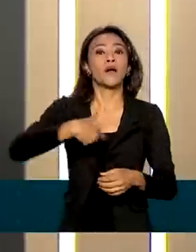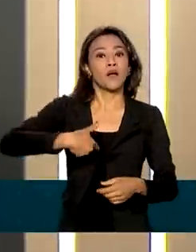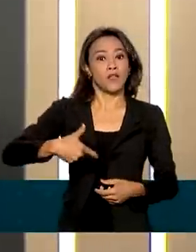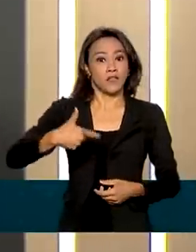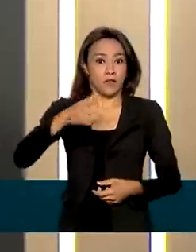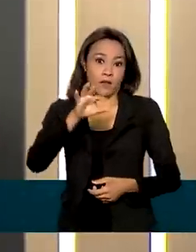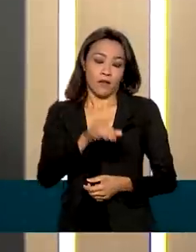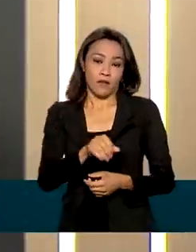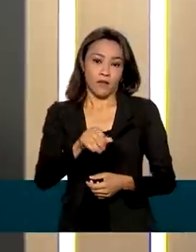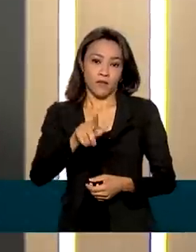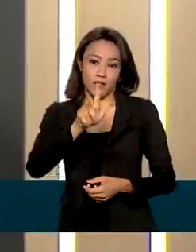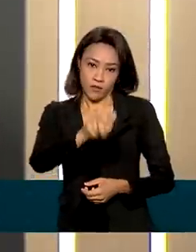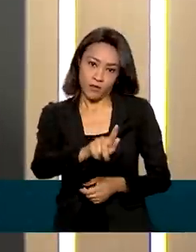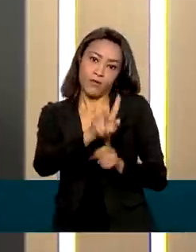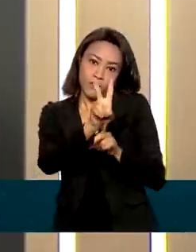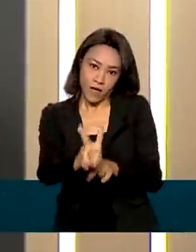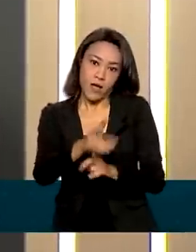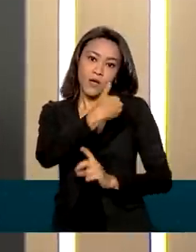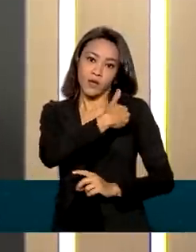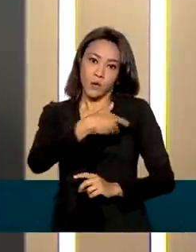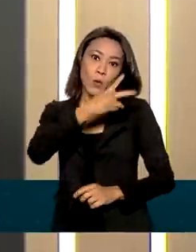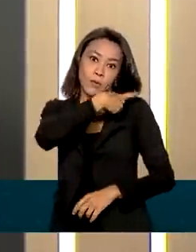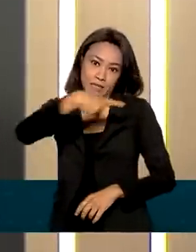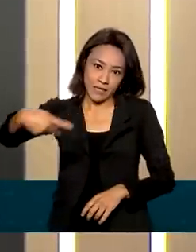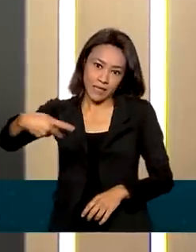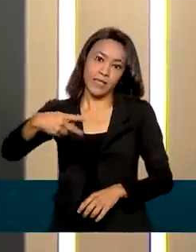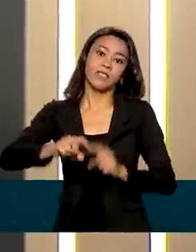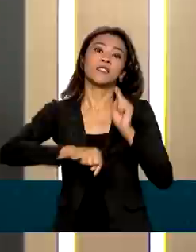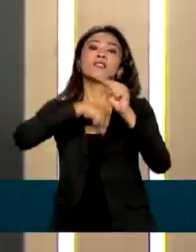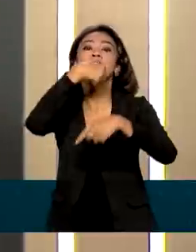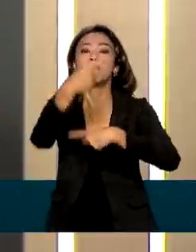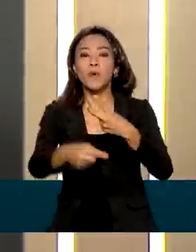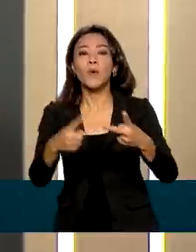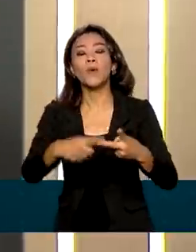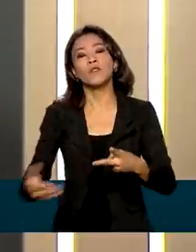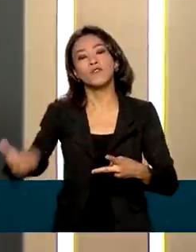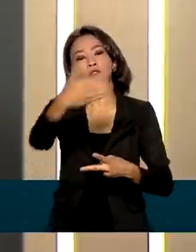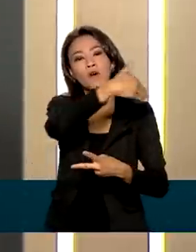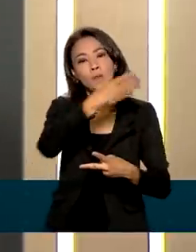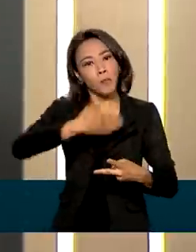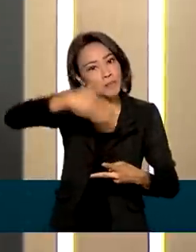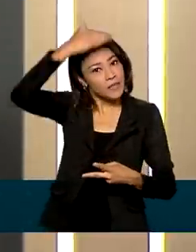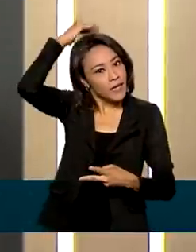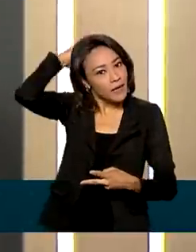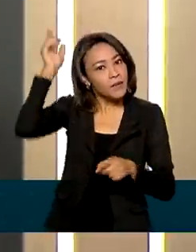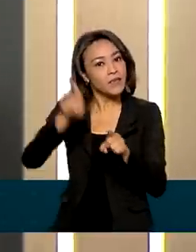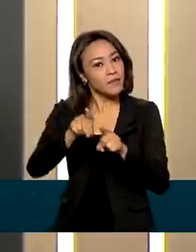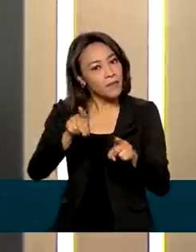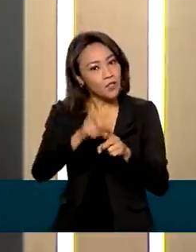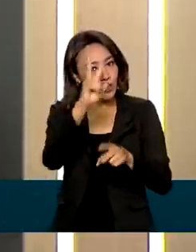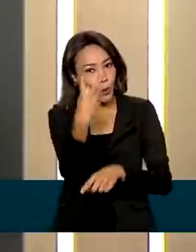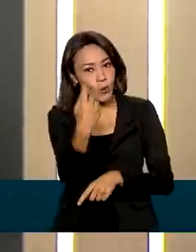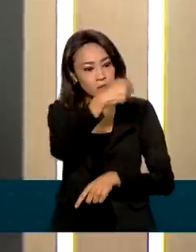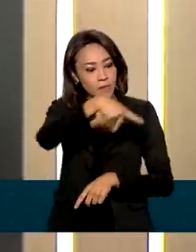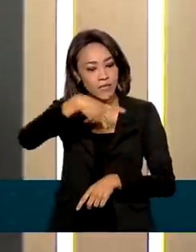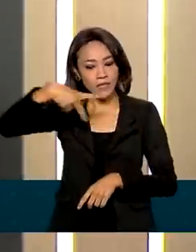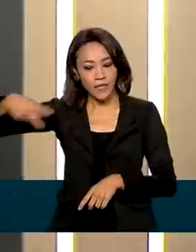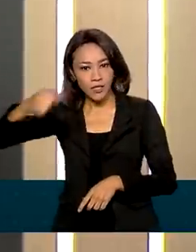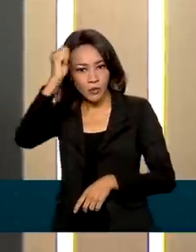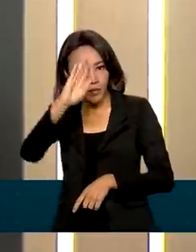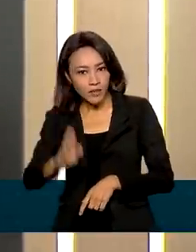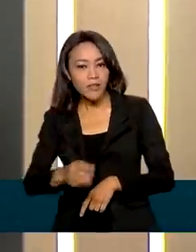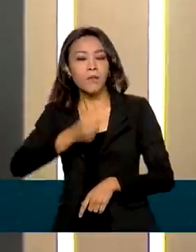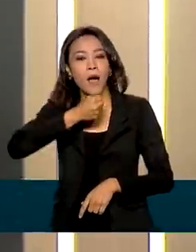nós ousamos e fomos até o Palácio do Planalto, na época o presidente Michel Temer, e fizemos a Voz do Brasil de lá. Então isso, mim, pelo valor